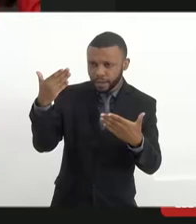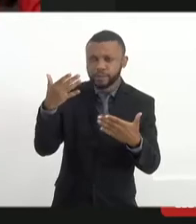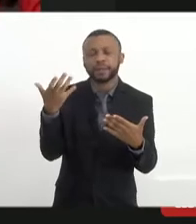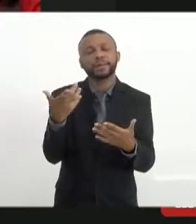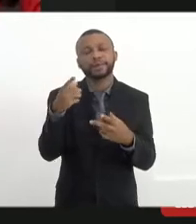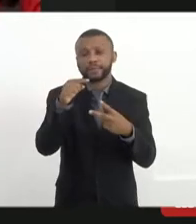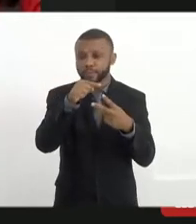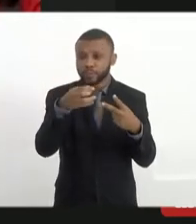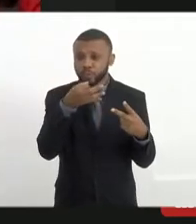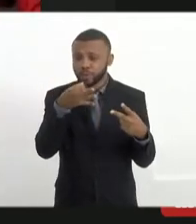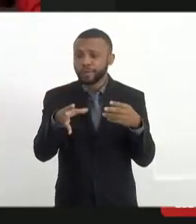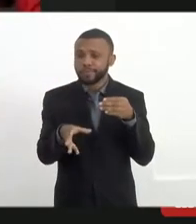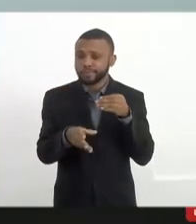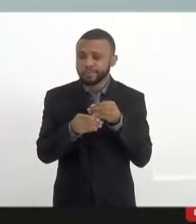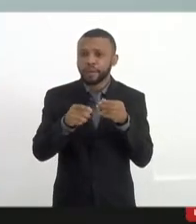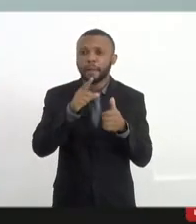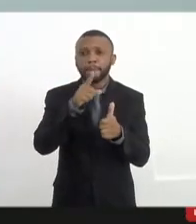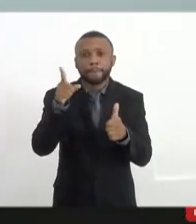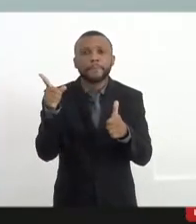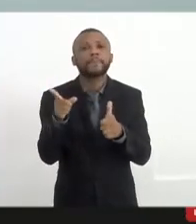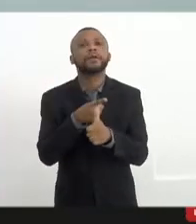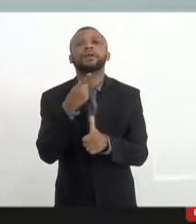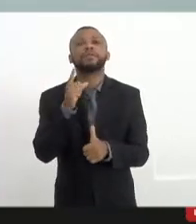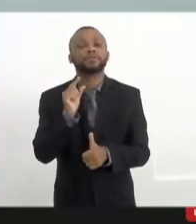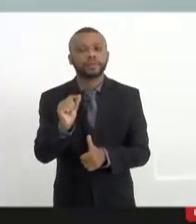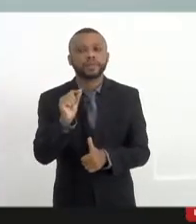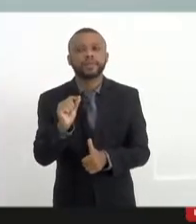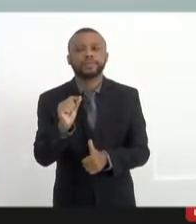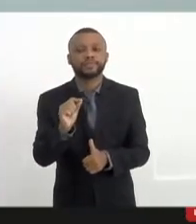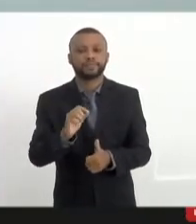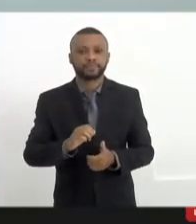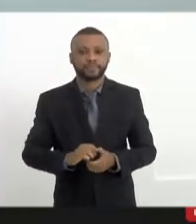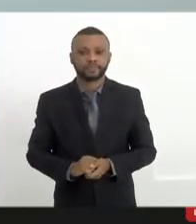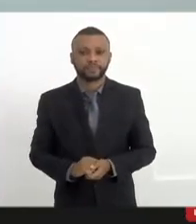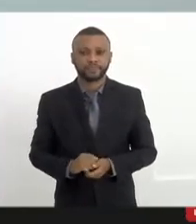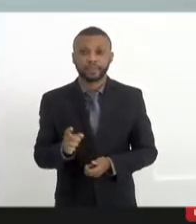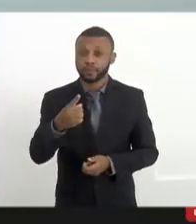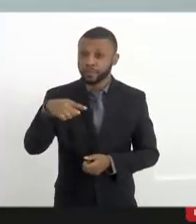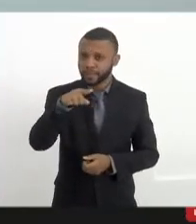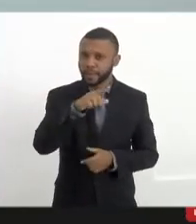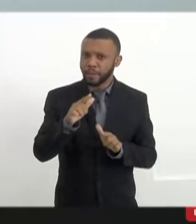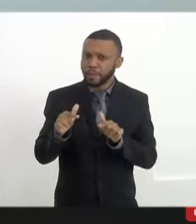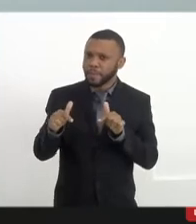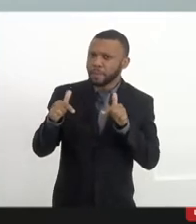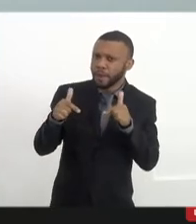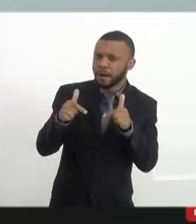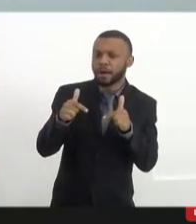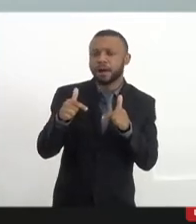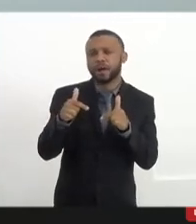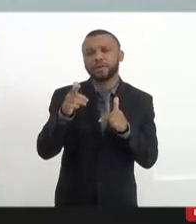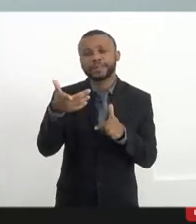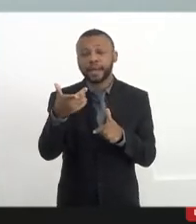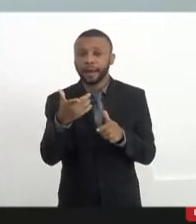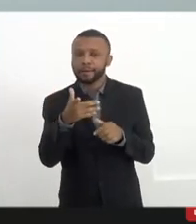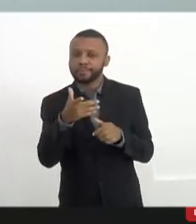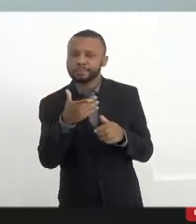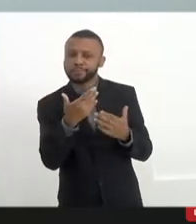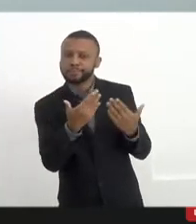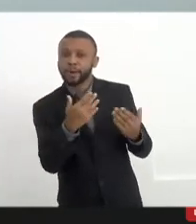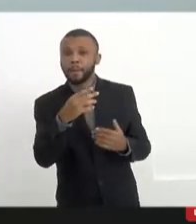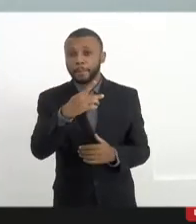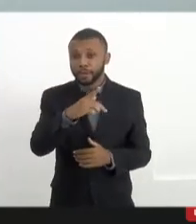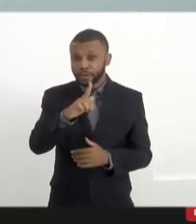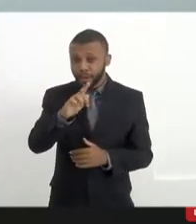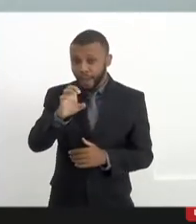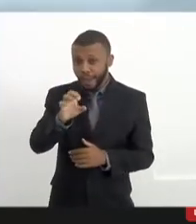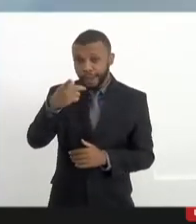observações. Primeiro que, enquanto você intervinha, eu já me comuniquei aqui com o procurador-geral da LERJ, doutor